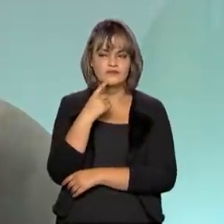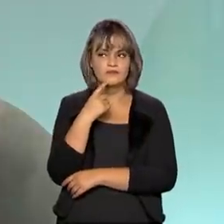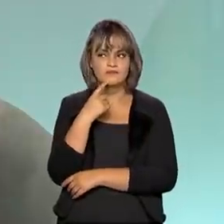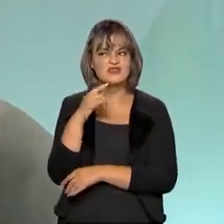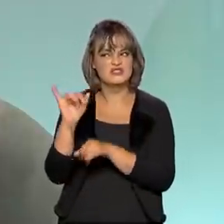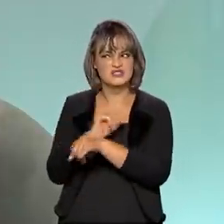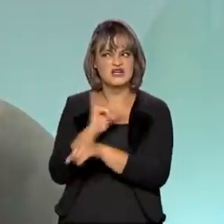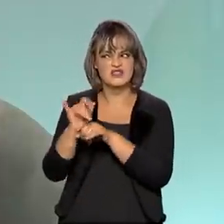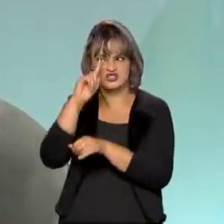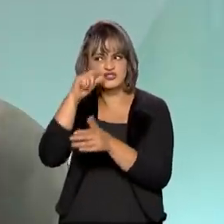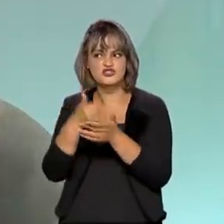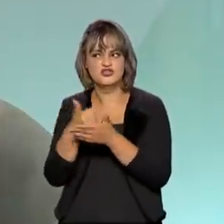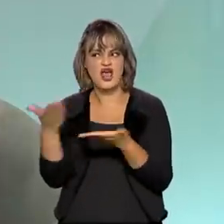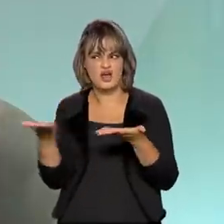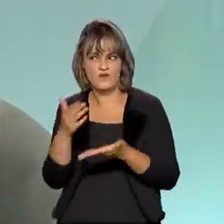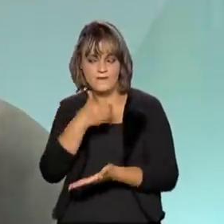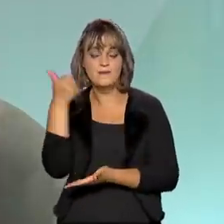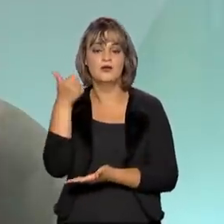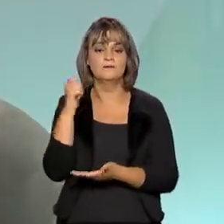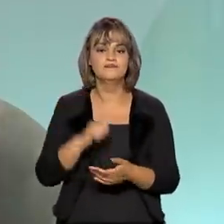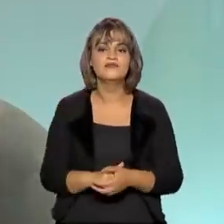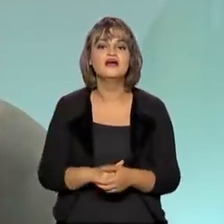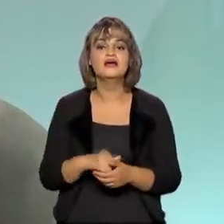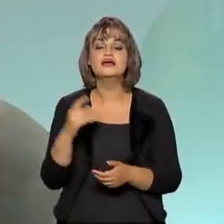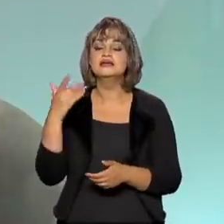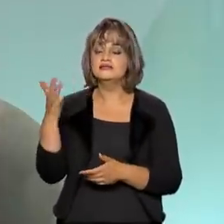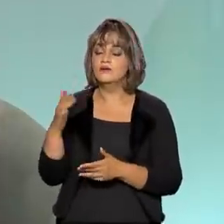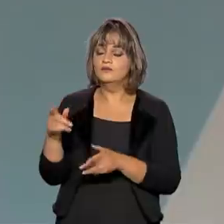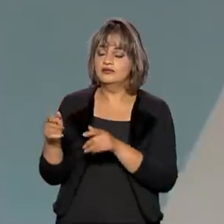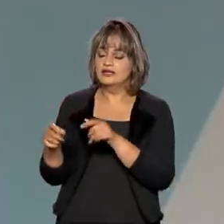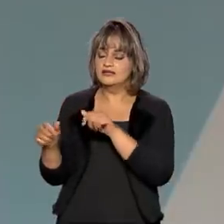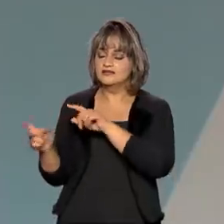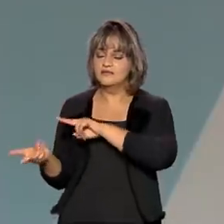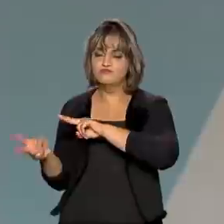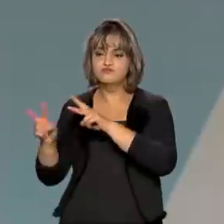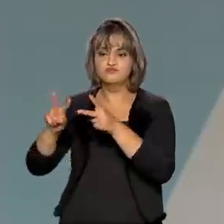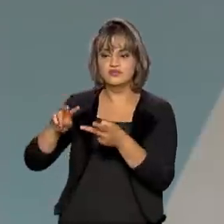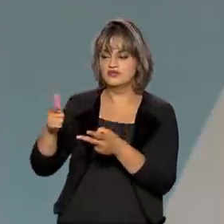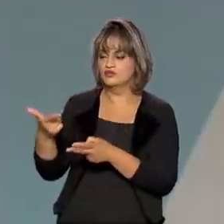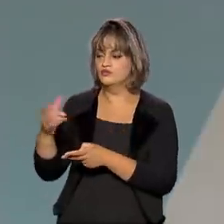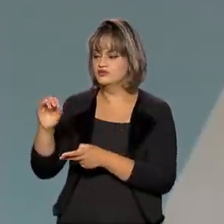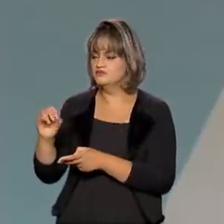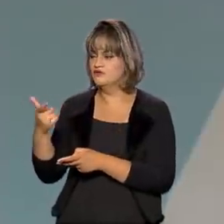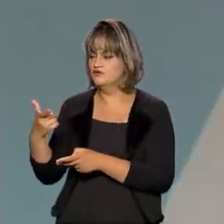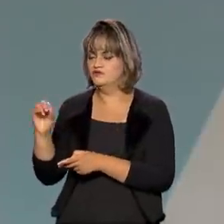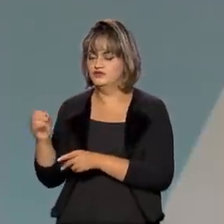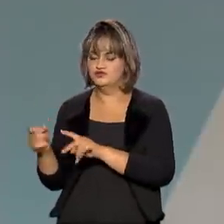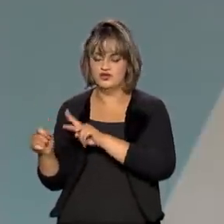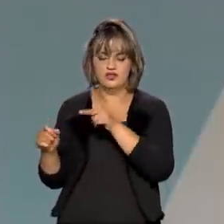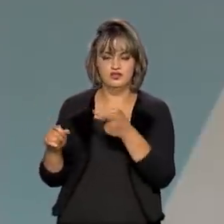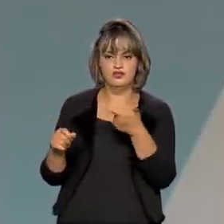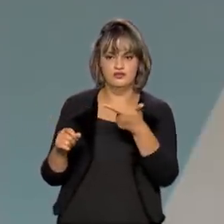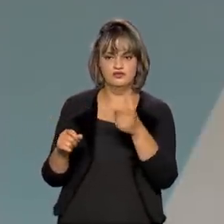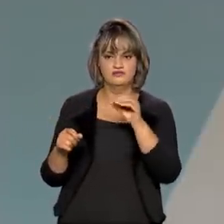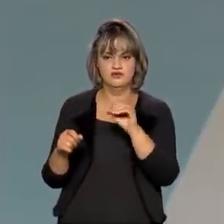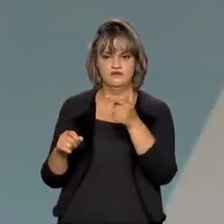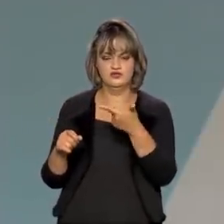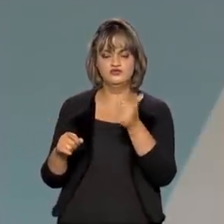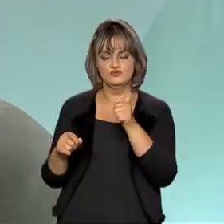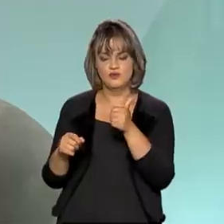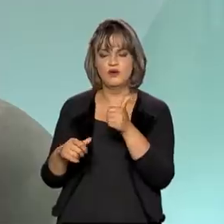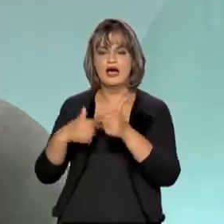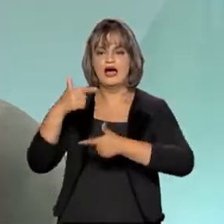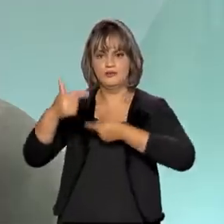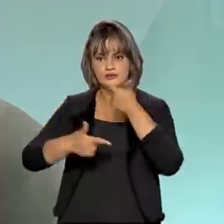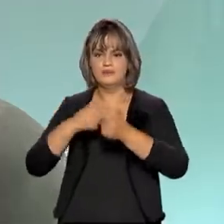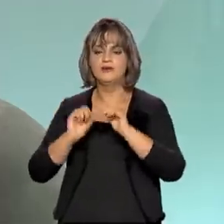Ao longo dessa transição, nós não paramos de acionar termoelétricas, continuamos acionando. quê?